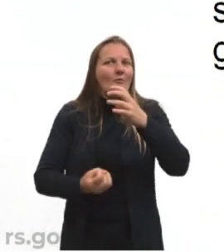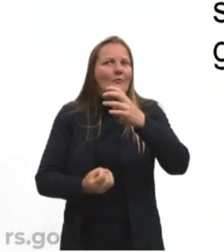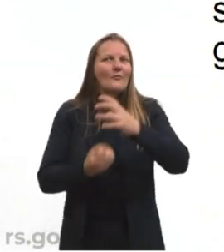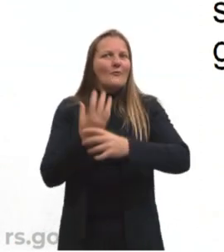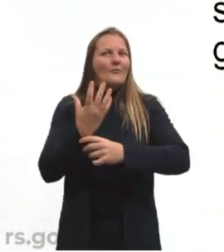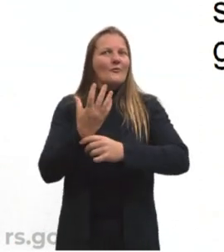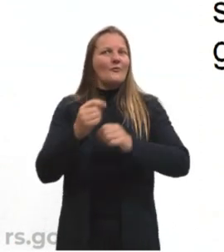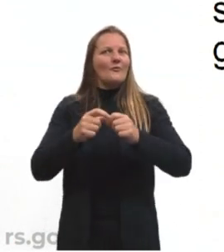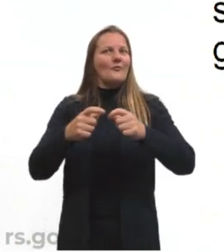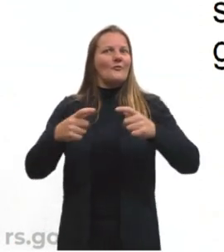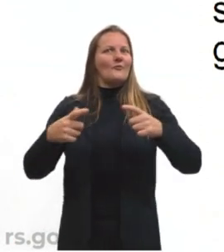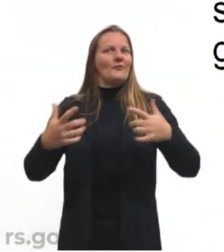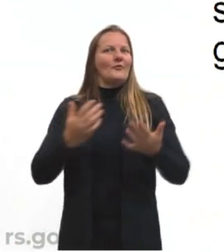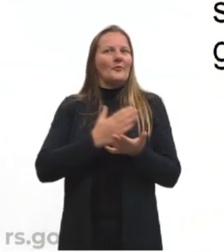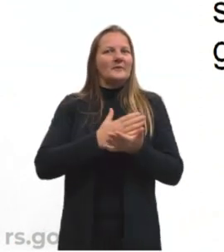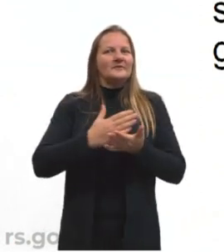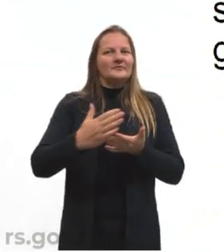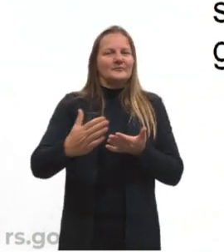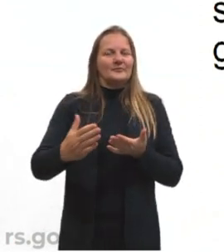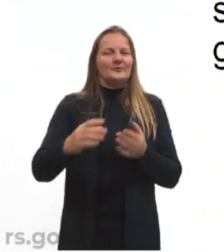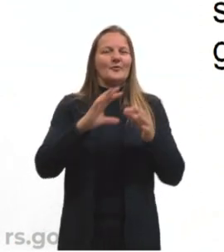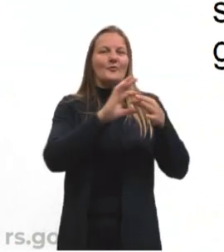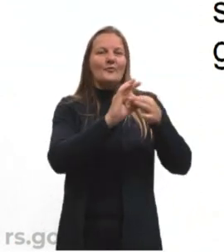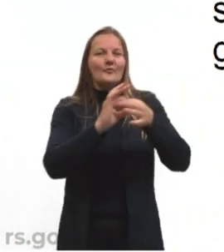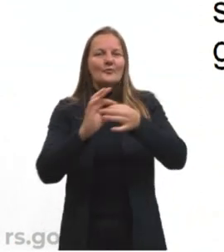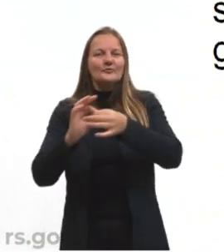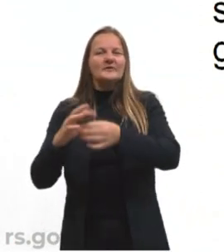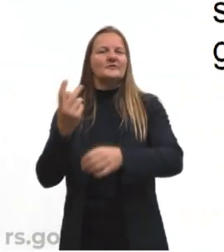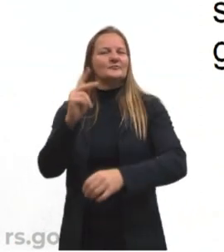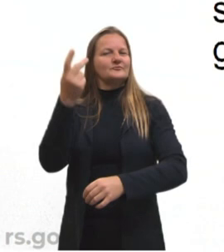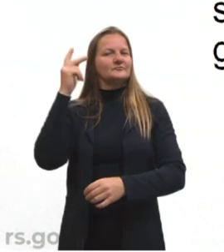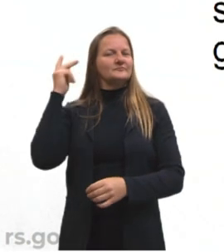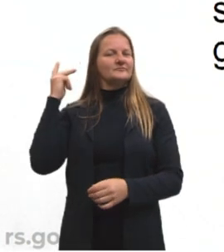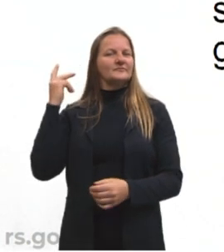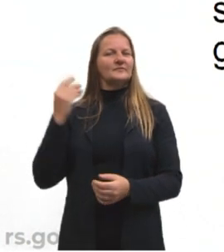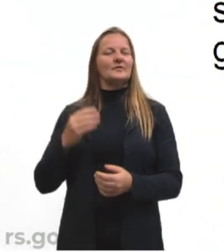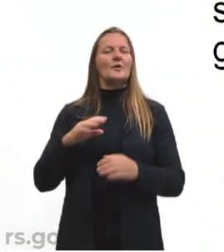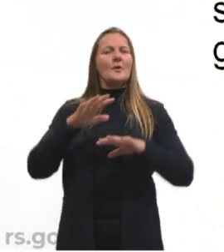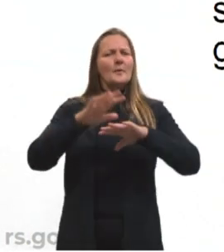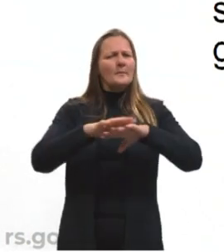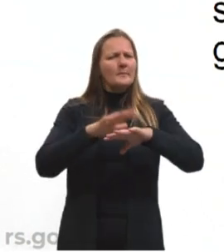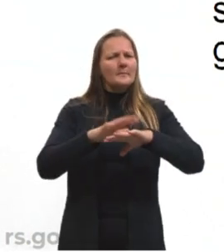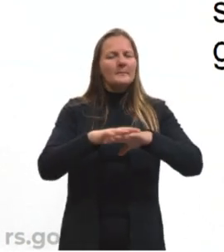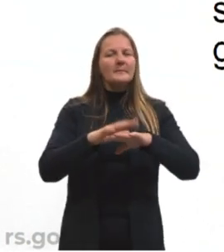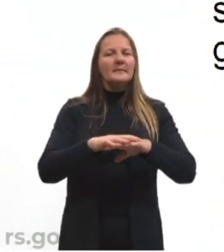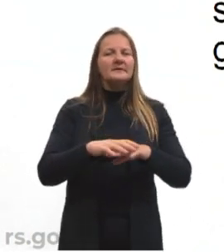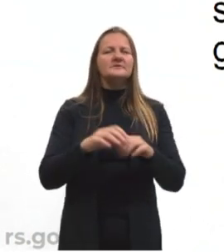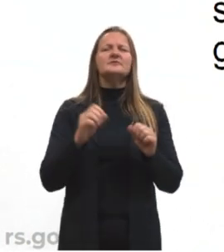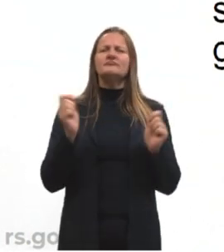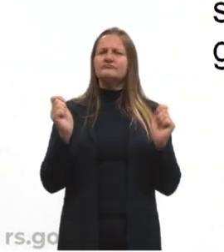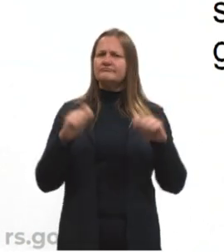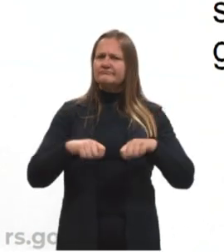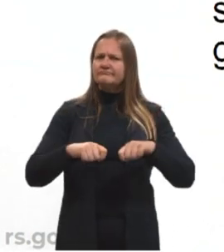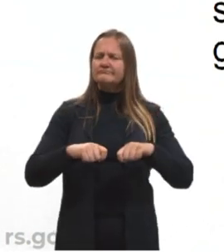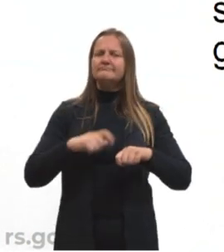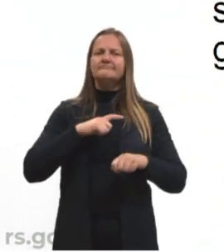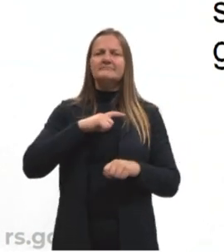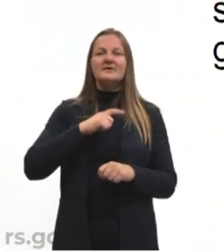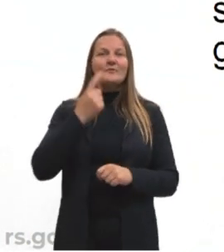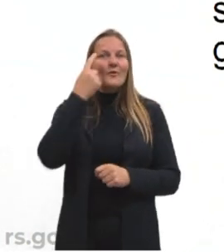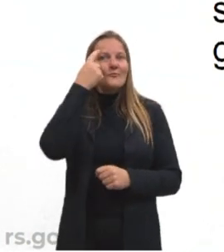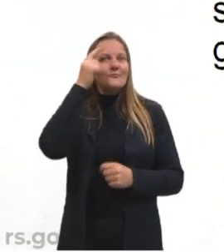ideia de grandezas, um pouco do contexto histórico. A matemática pode ser considerada uma grande